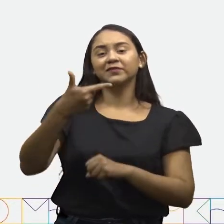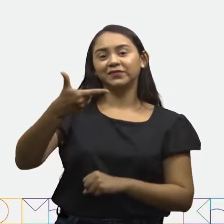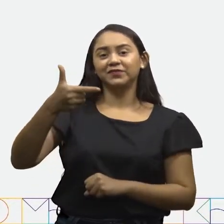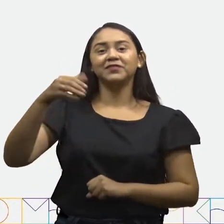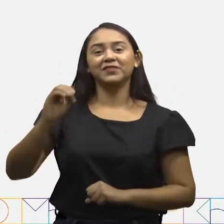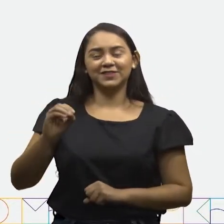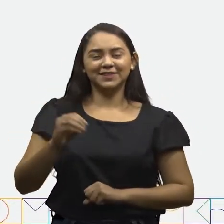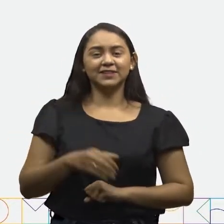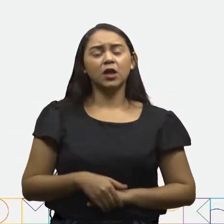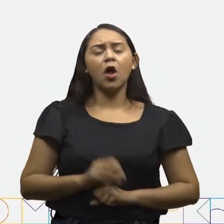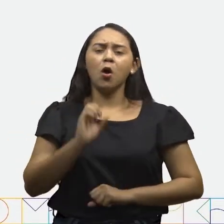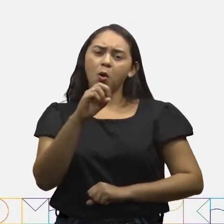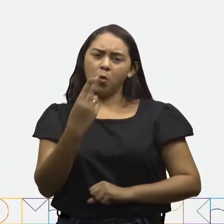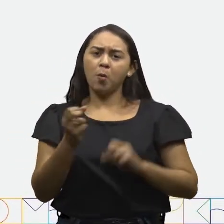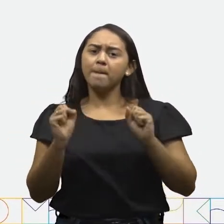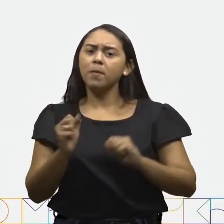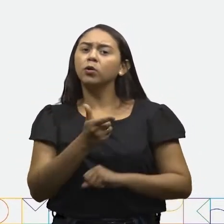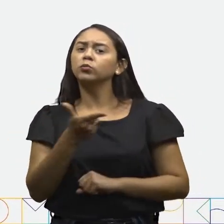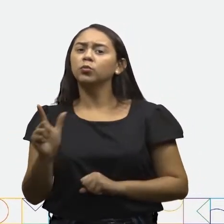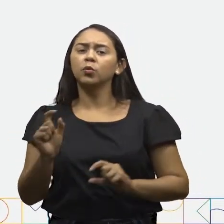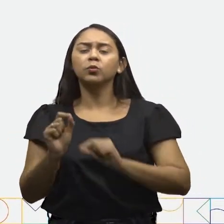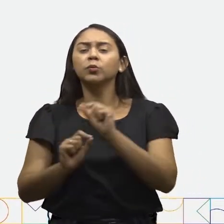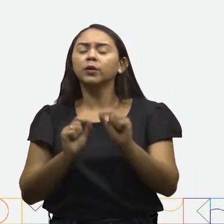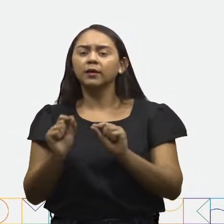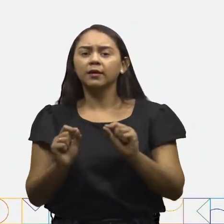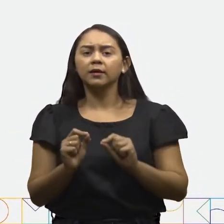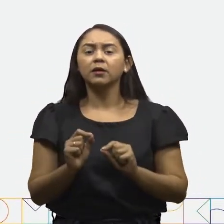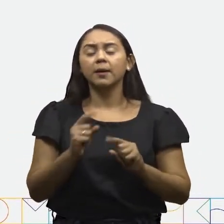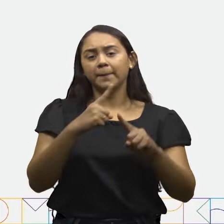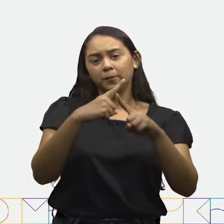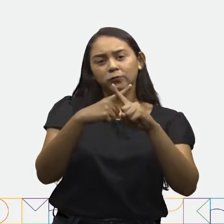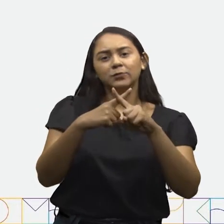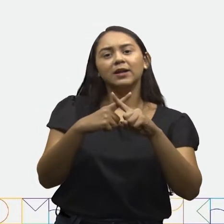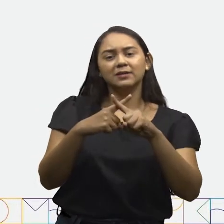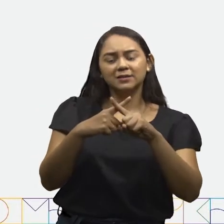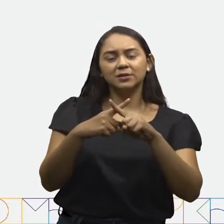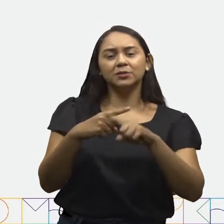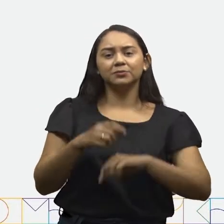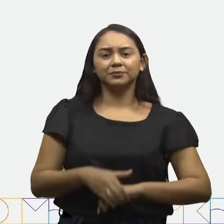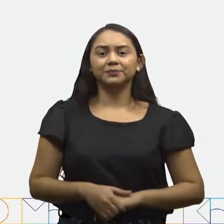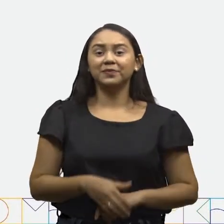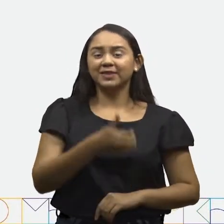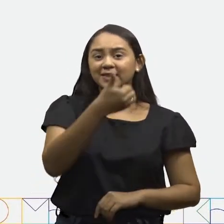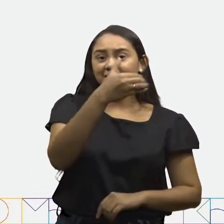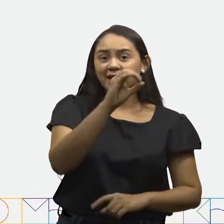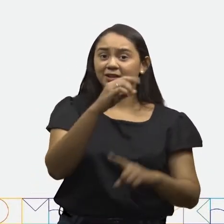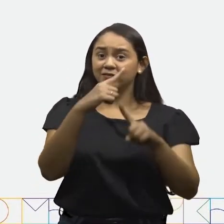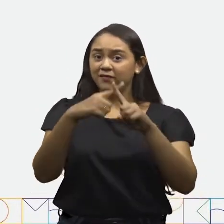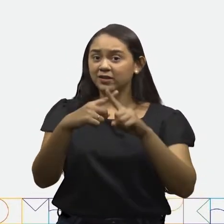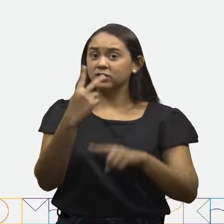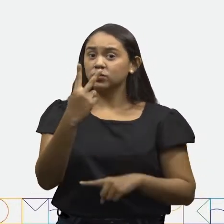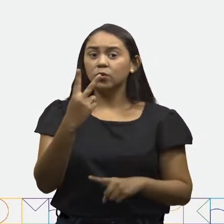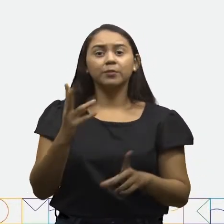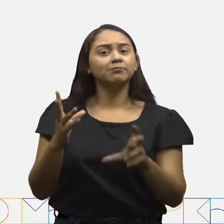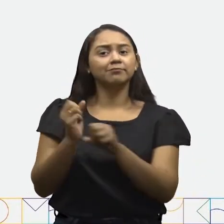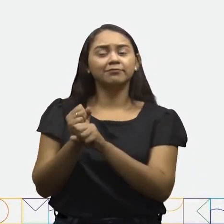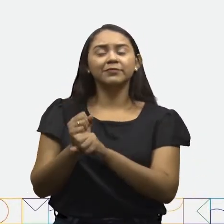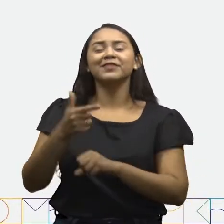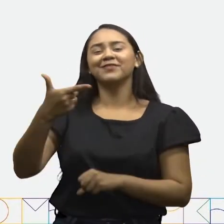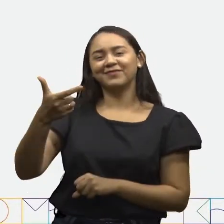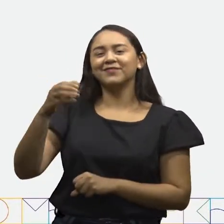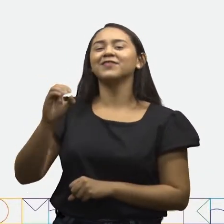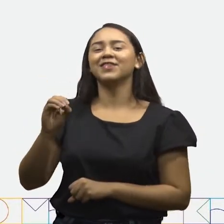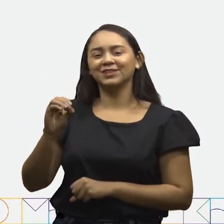a 20. Ou podemos representá-la usando a multiplicação. 10 vezes